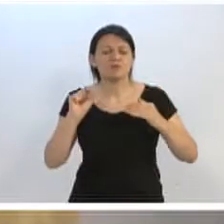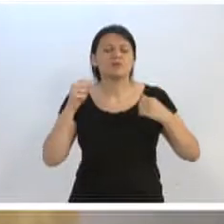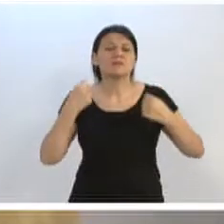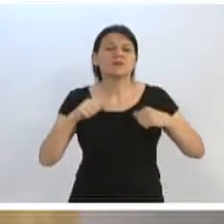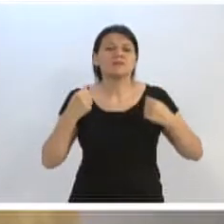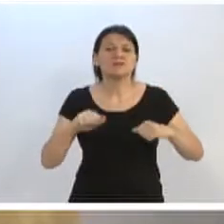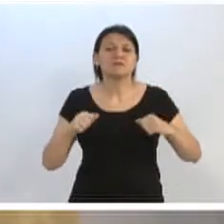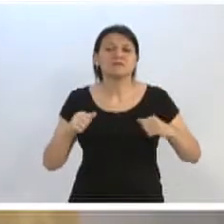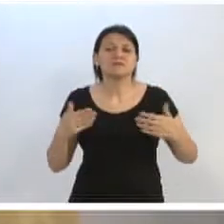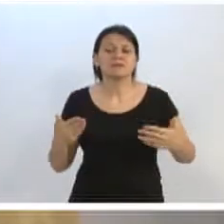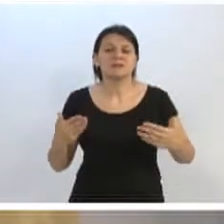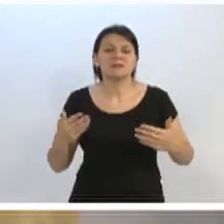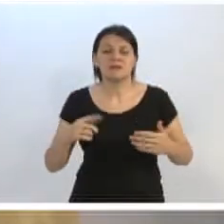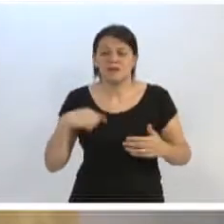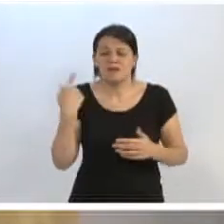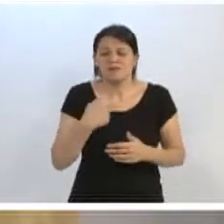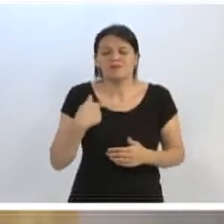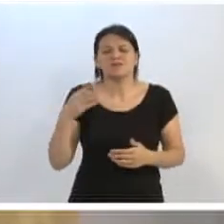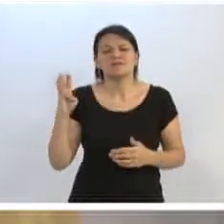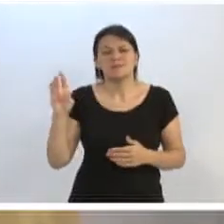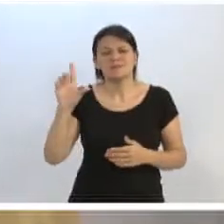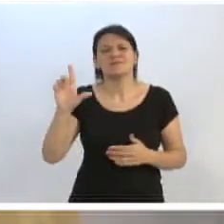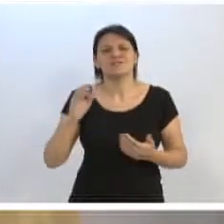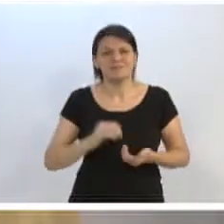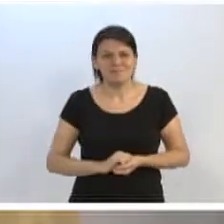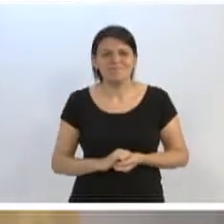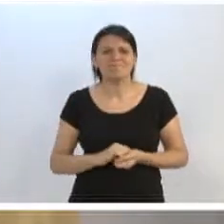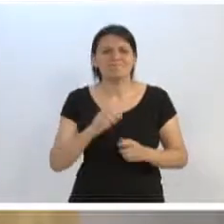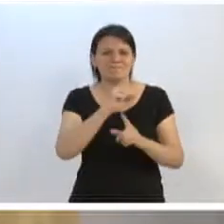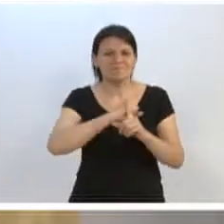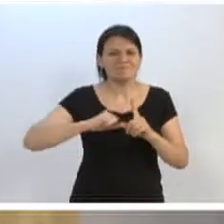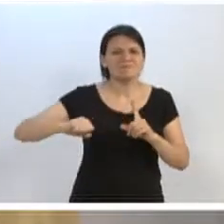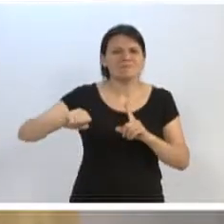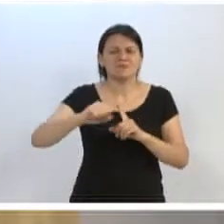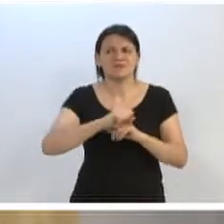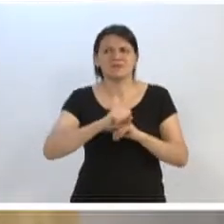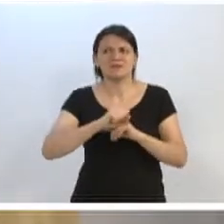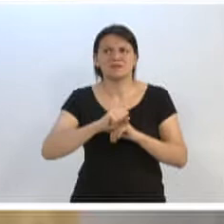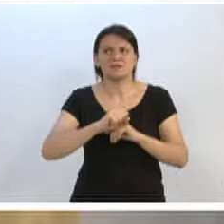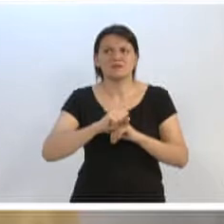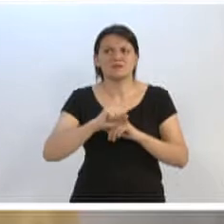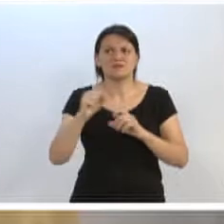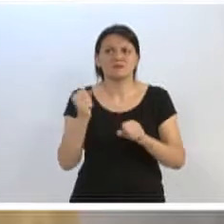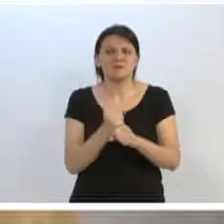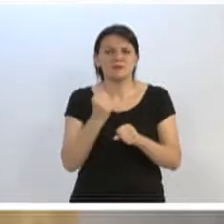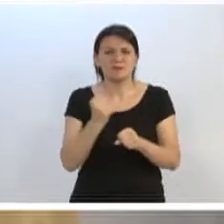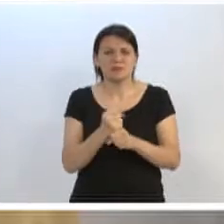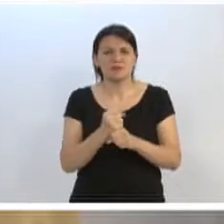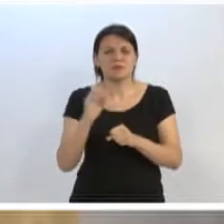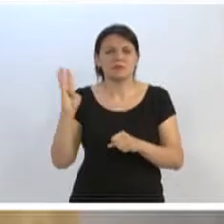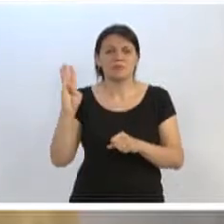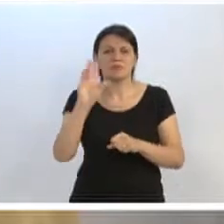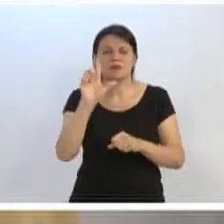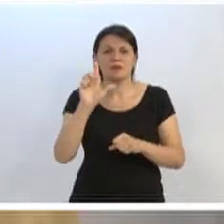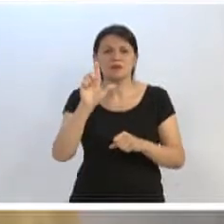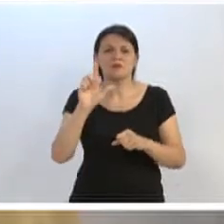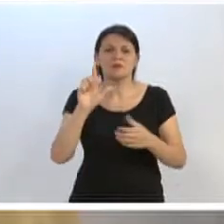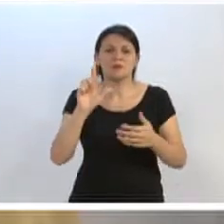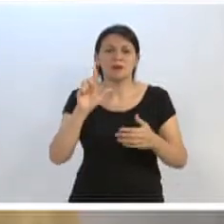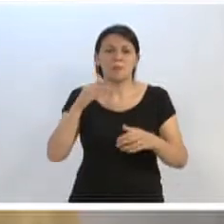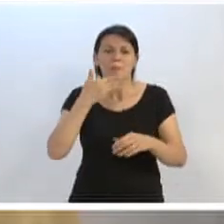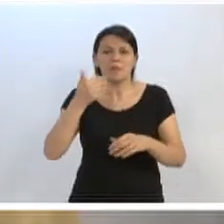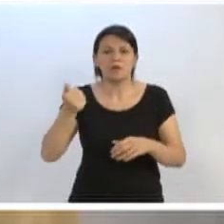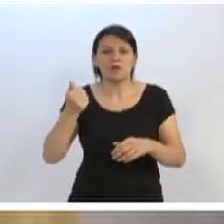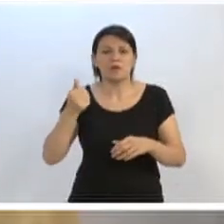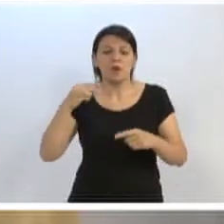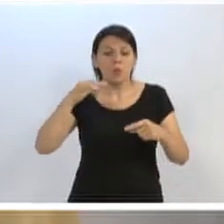é, sobretudo, a nossa cidade, a nossa sociedade, e a construção de um Brasil melhor. Eu acredito plenamente nisso. Foi um motivo que me fez entrar na